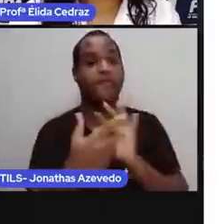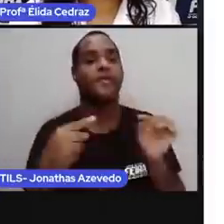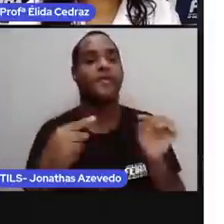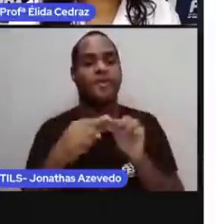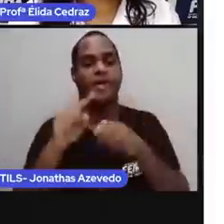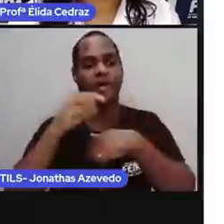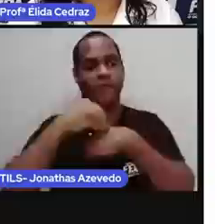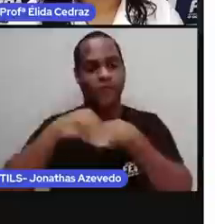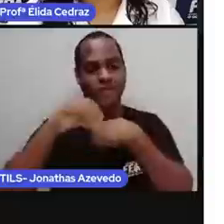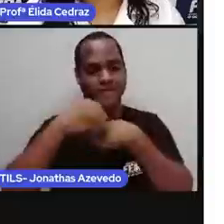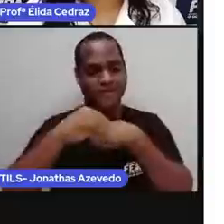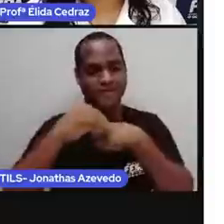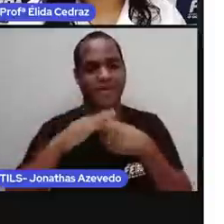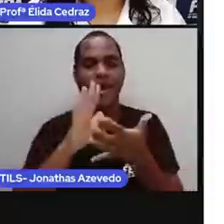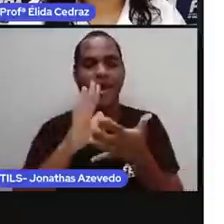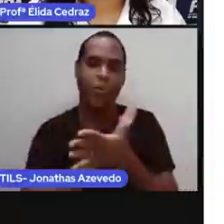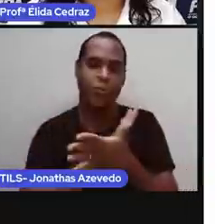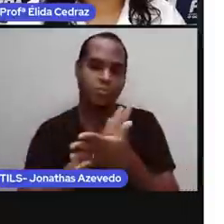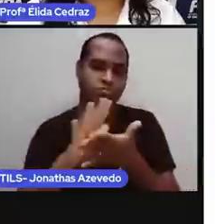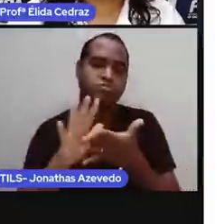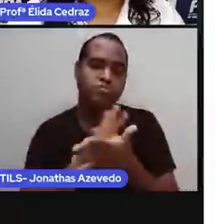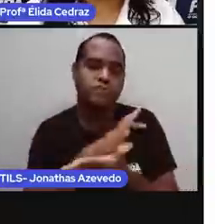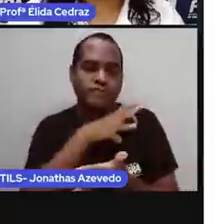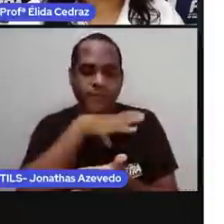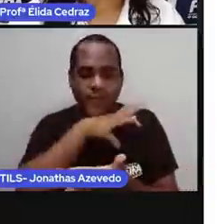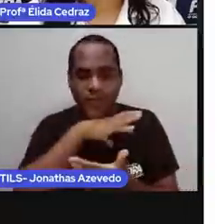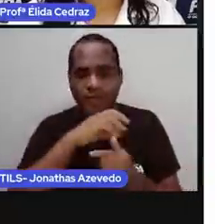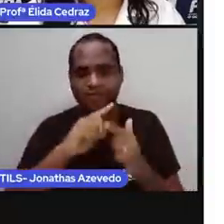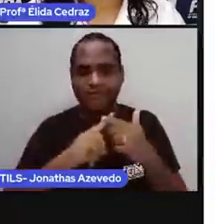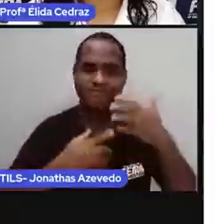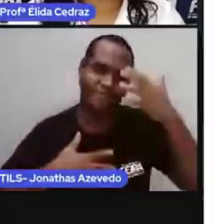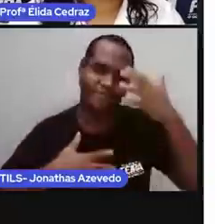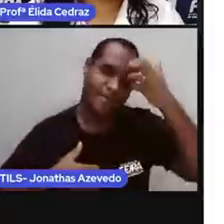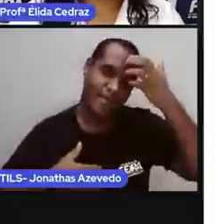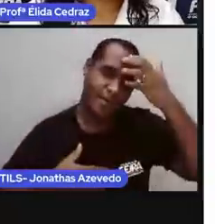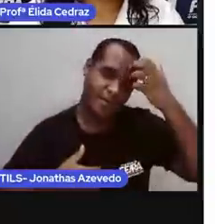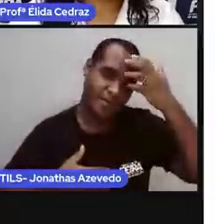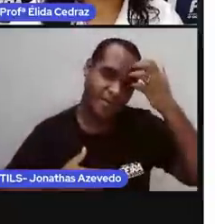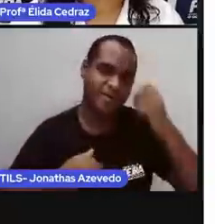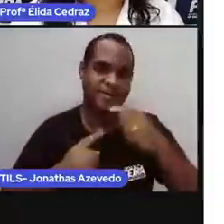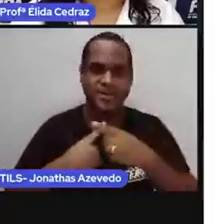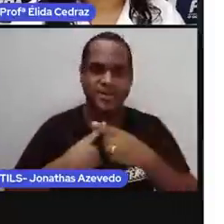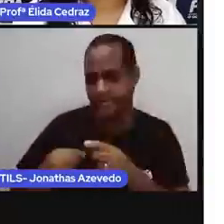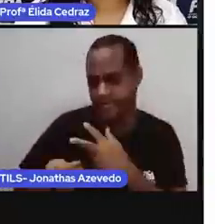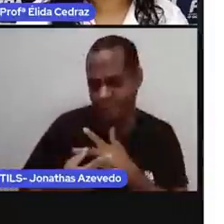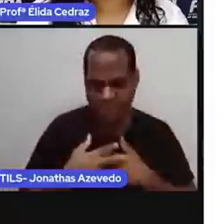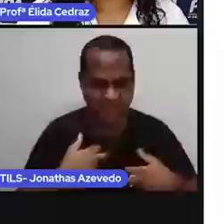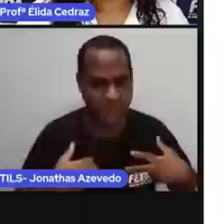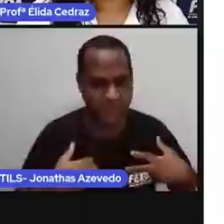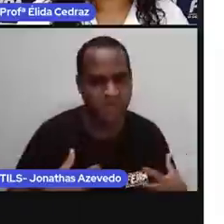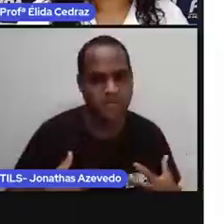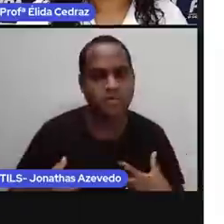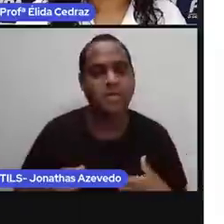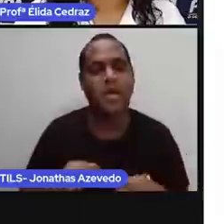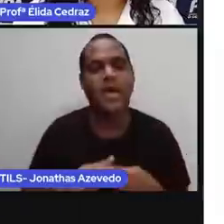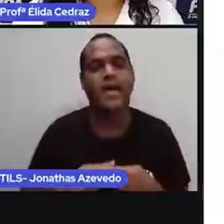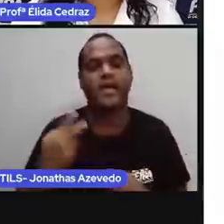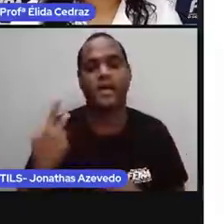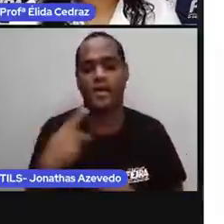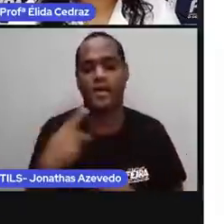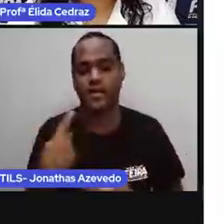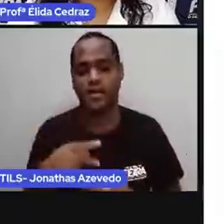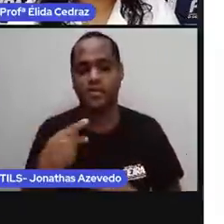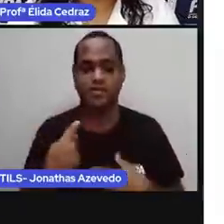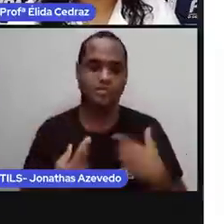alguns animais. Nós temos chimpanzé, jaguatirica, o mico-leão-dourado